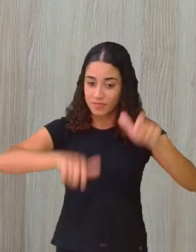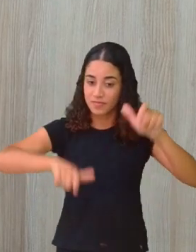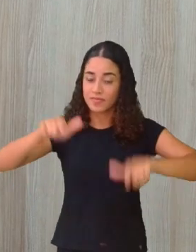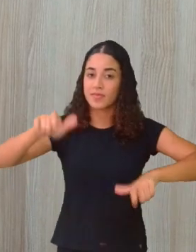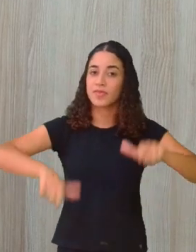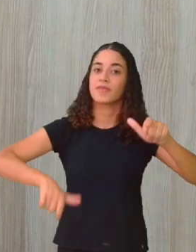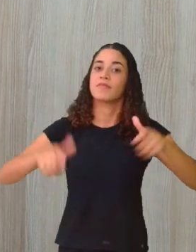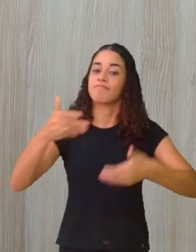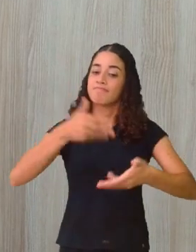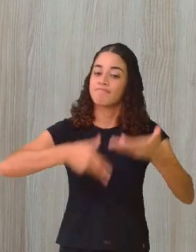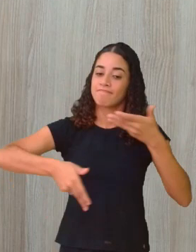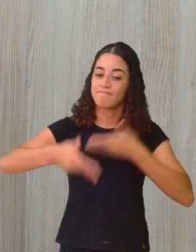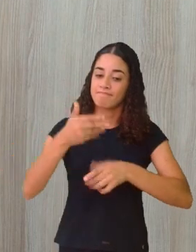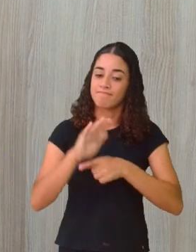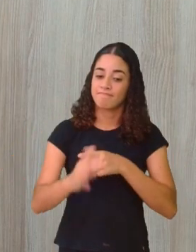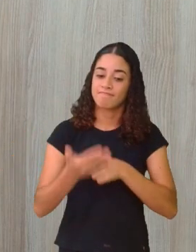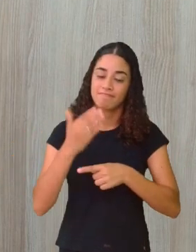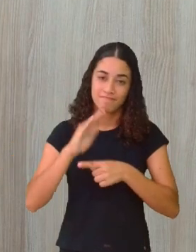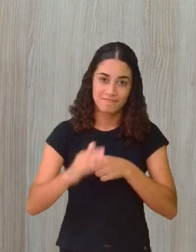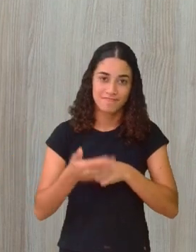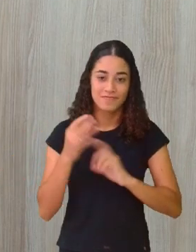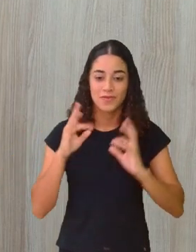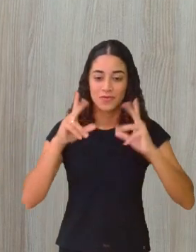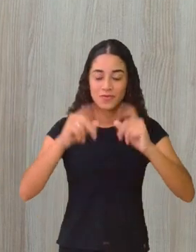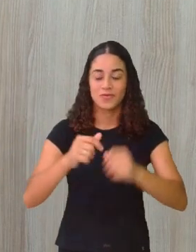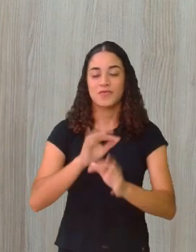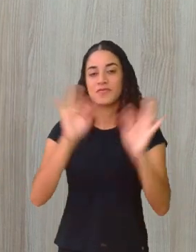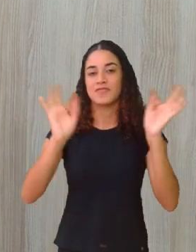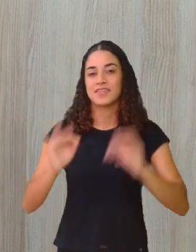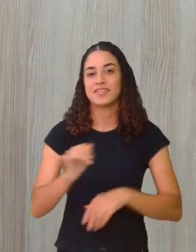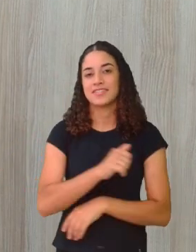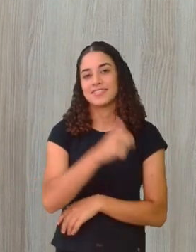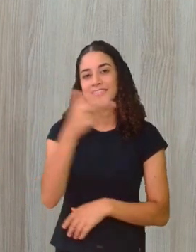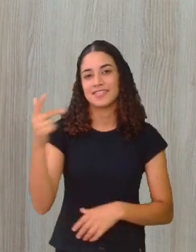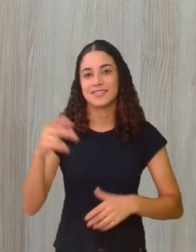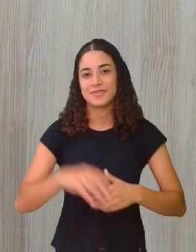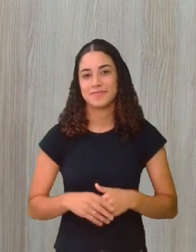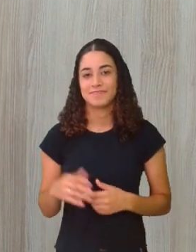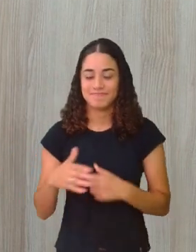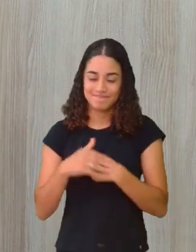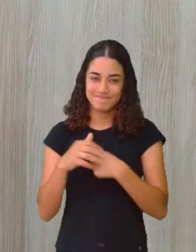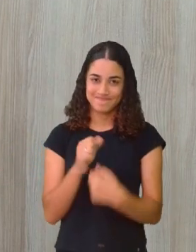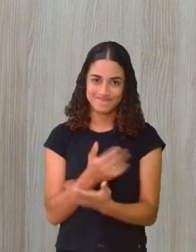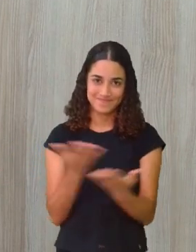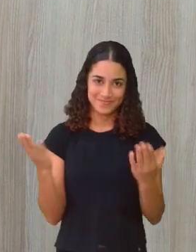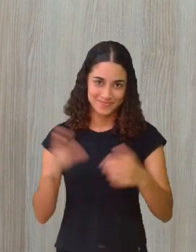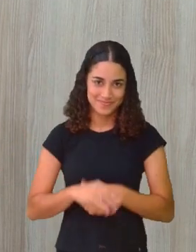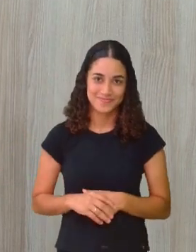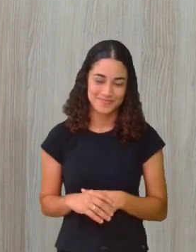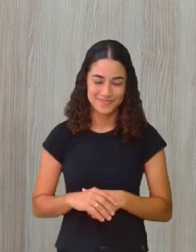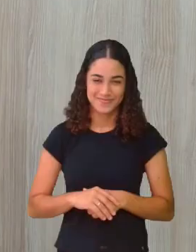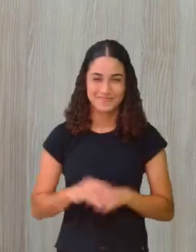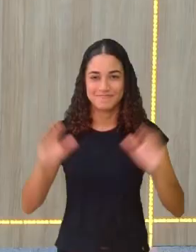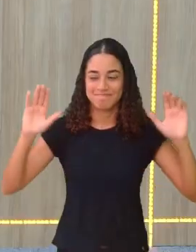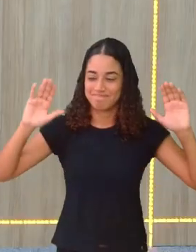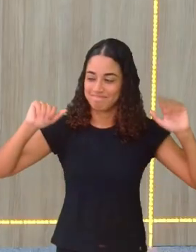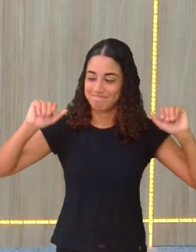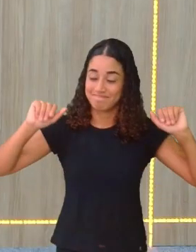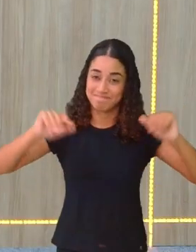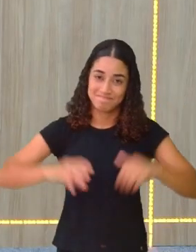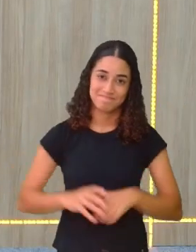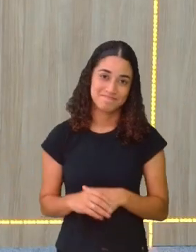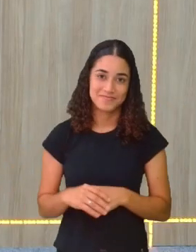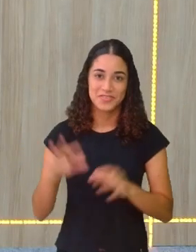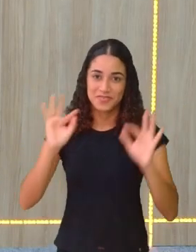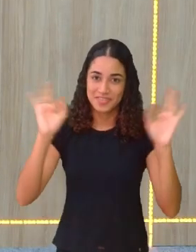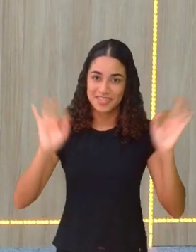Cuidarmos uns dos outros, né? Então, a todos um Feliz Natal. E todo o meu carinho. Tchau, minha gente.